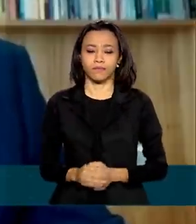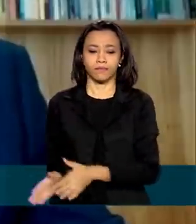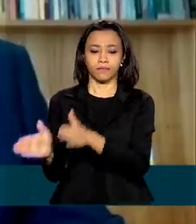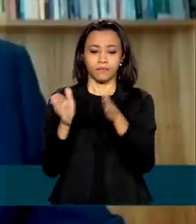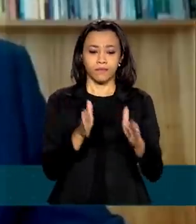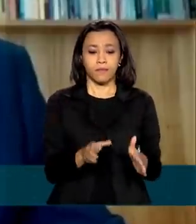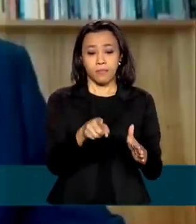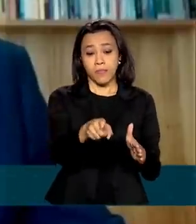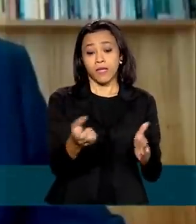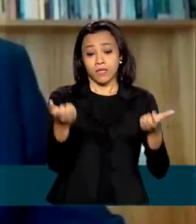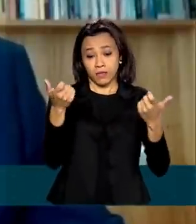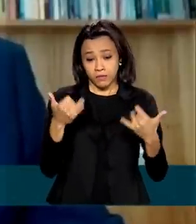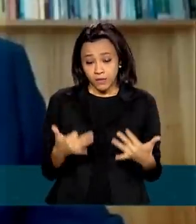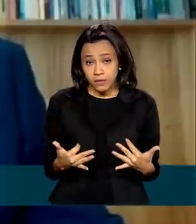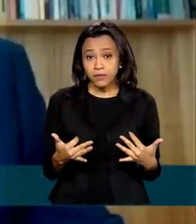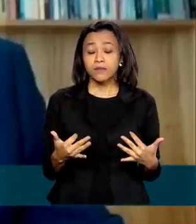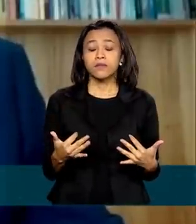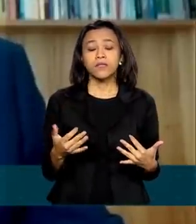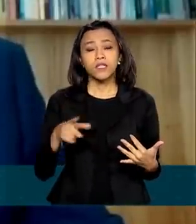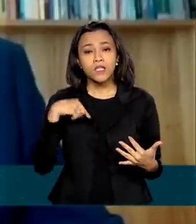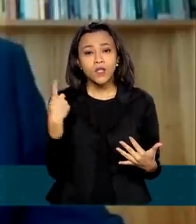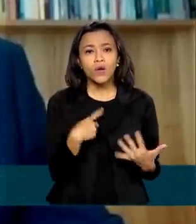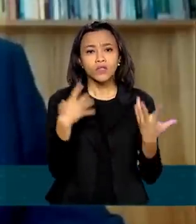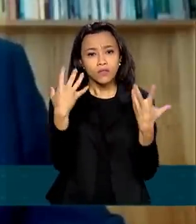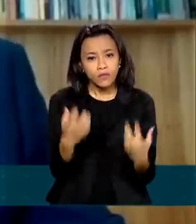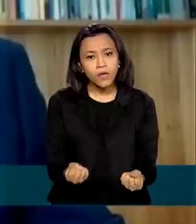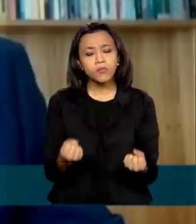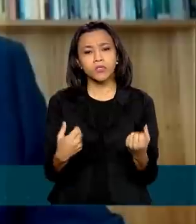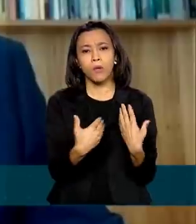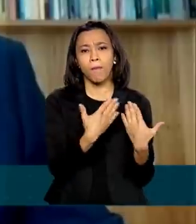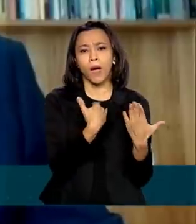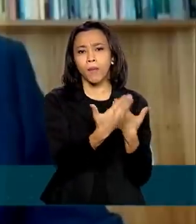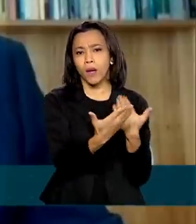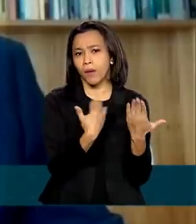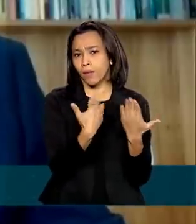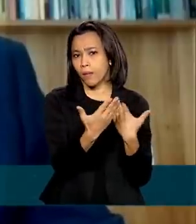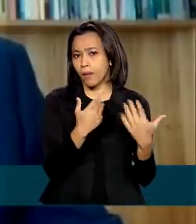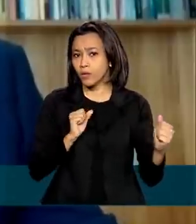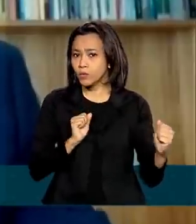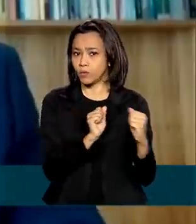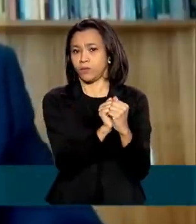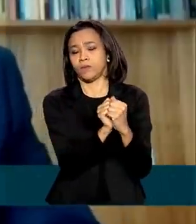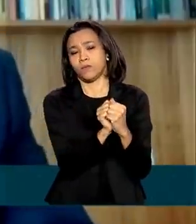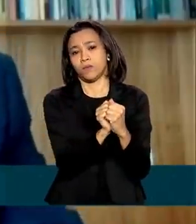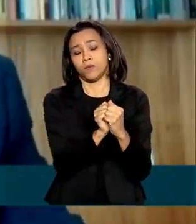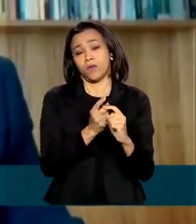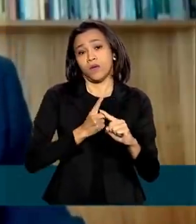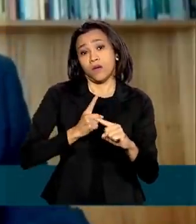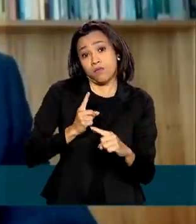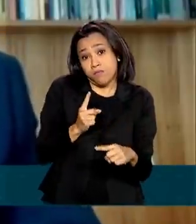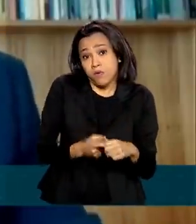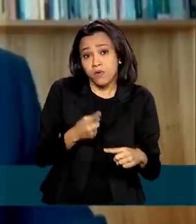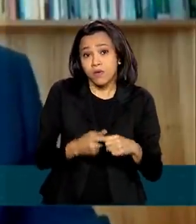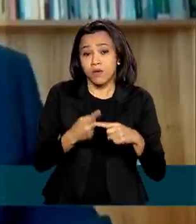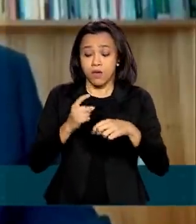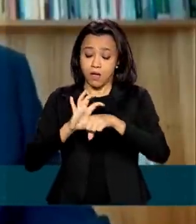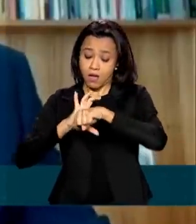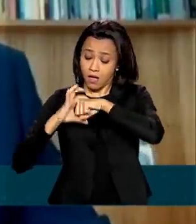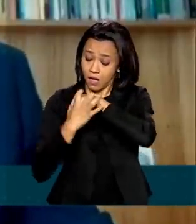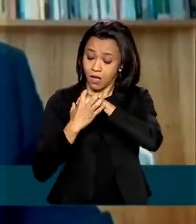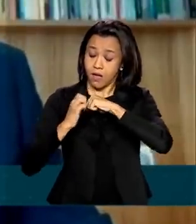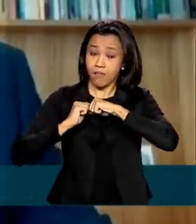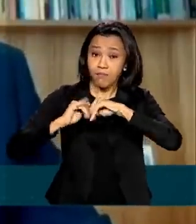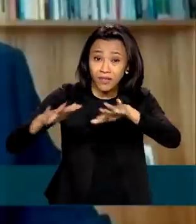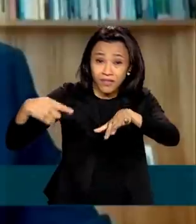construção que teremos que fazer juntos exatamente porque a pandemia revelou algo